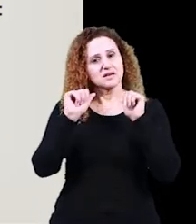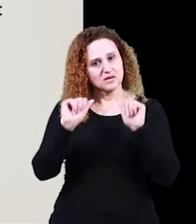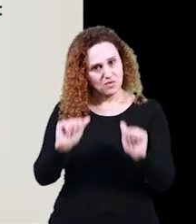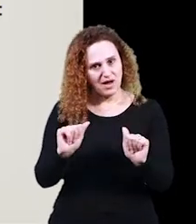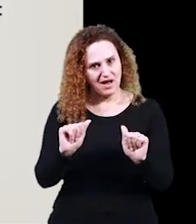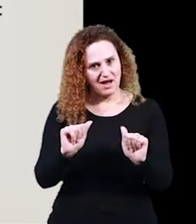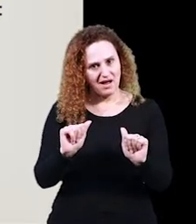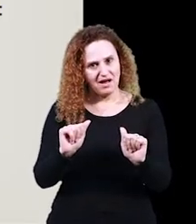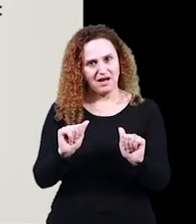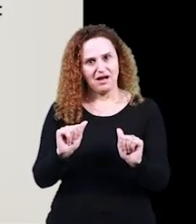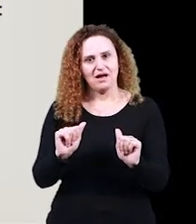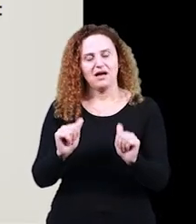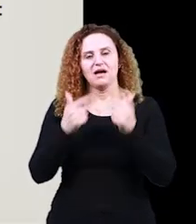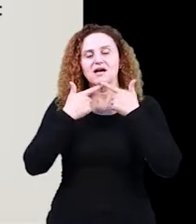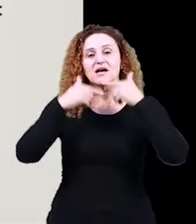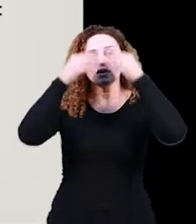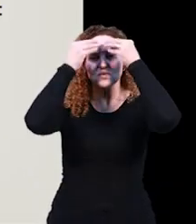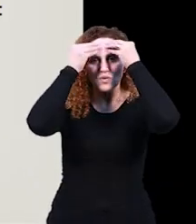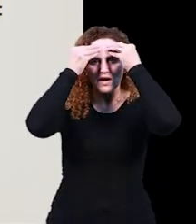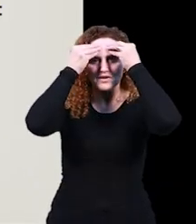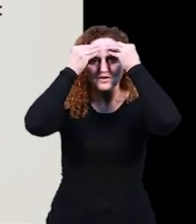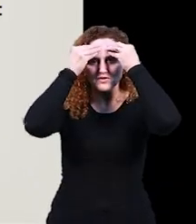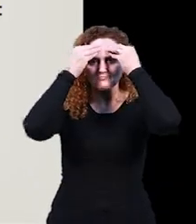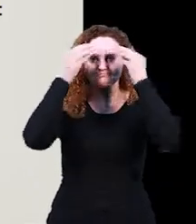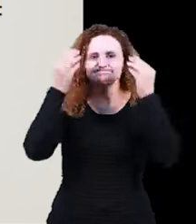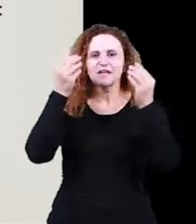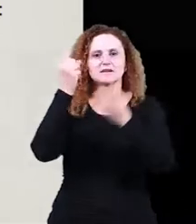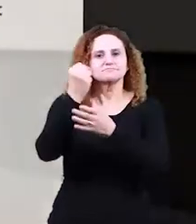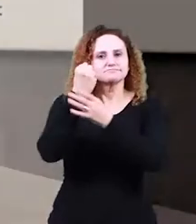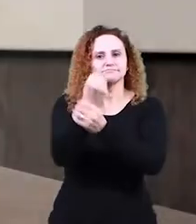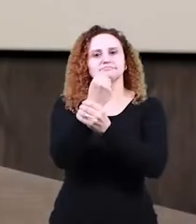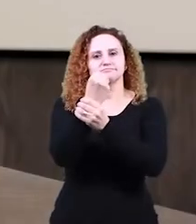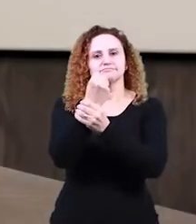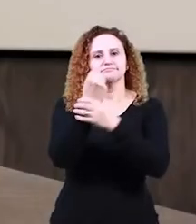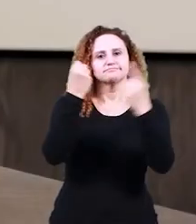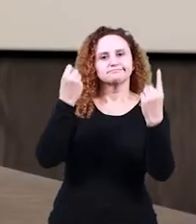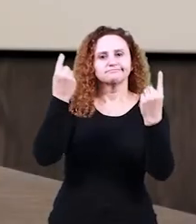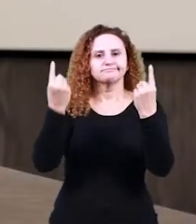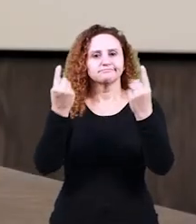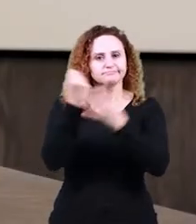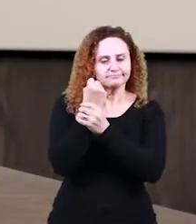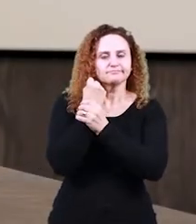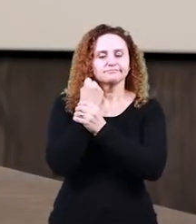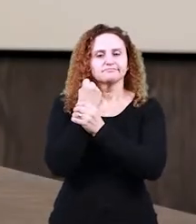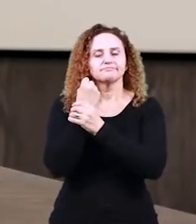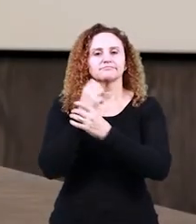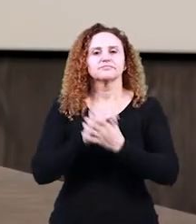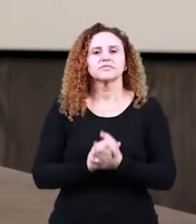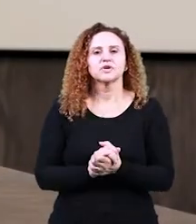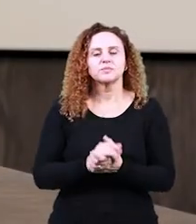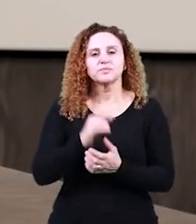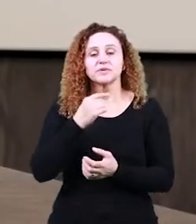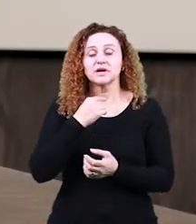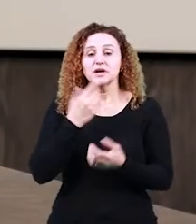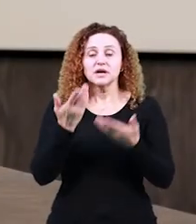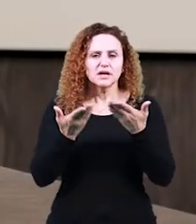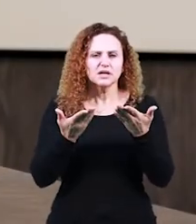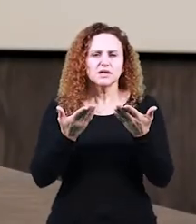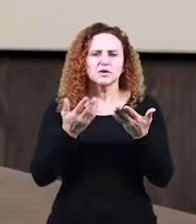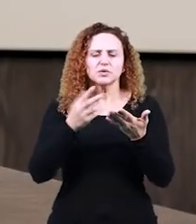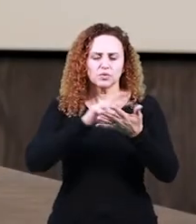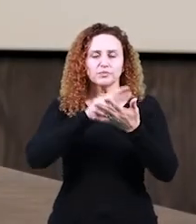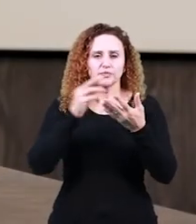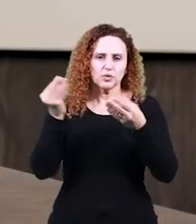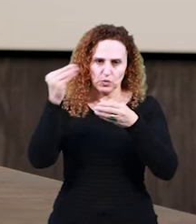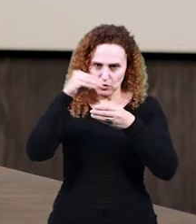se constitui como sujeito. Então eu coloquei esses autores aqui, que embora não sejam estudados nesse ano por